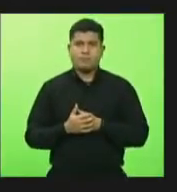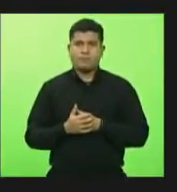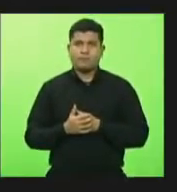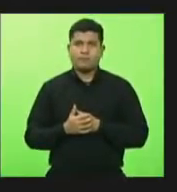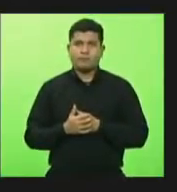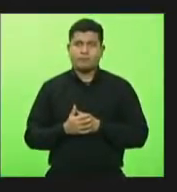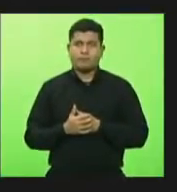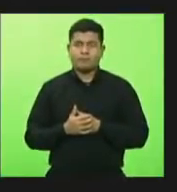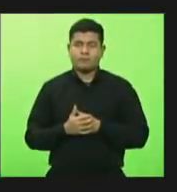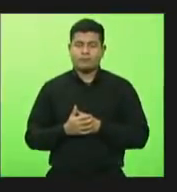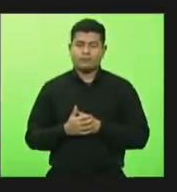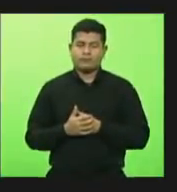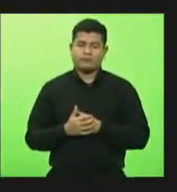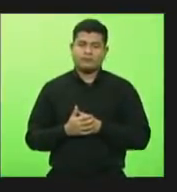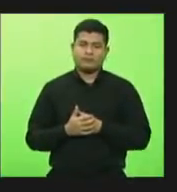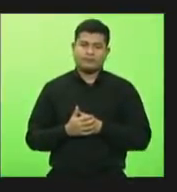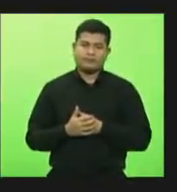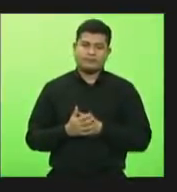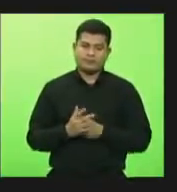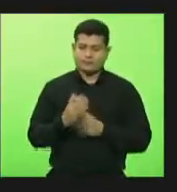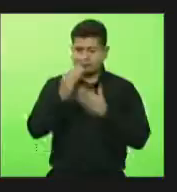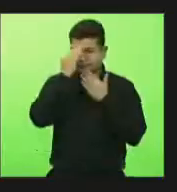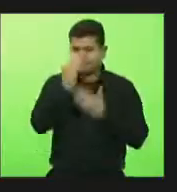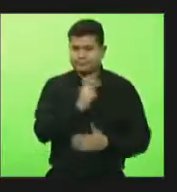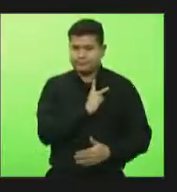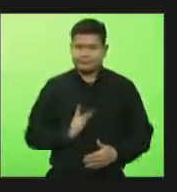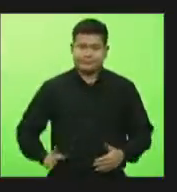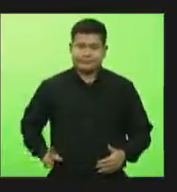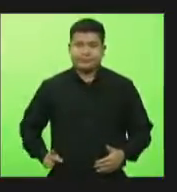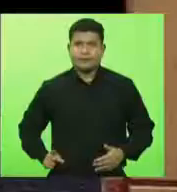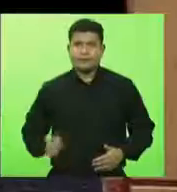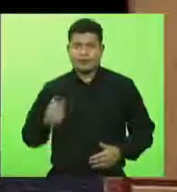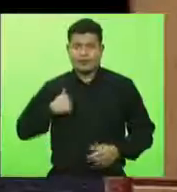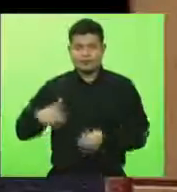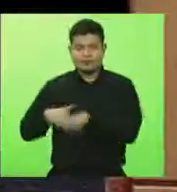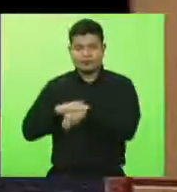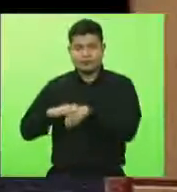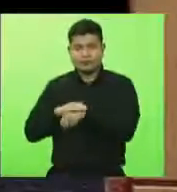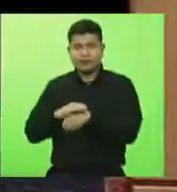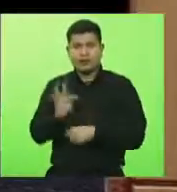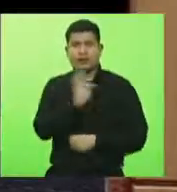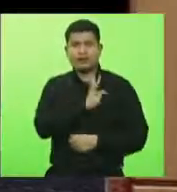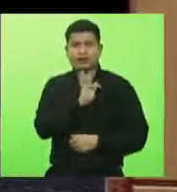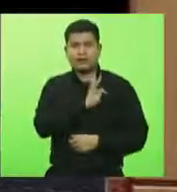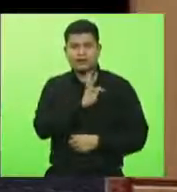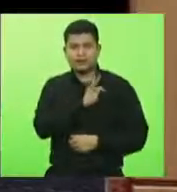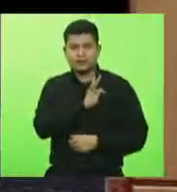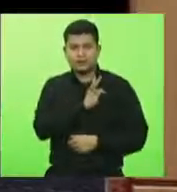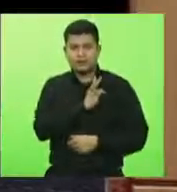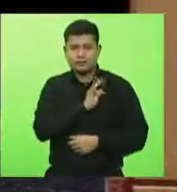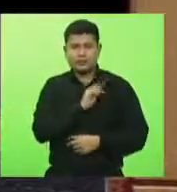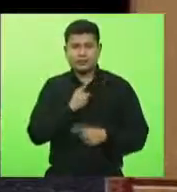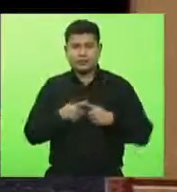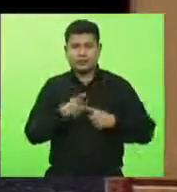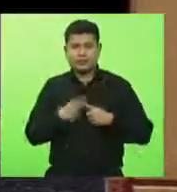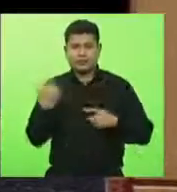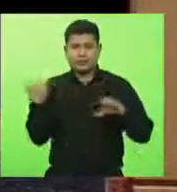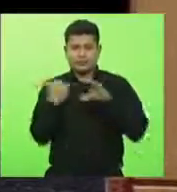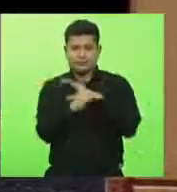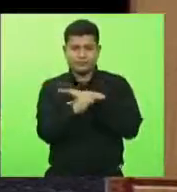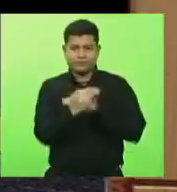Obrigado, senhor presidente. Eu estava conversando com a técnica ali, é que eu havia encaminhado